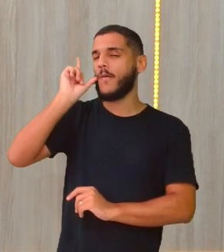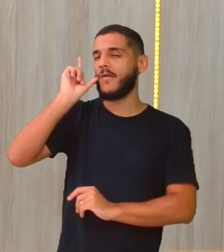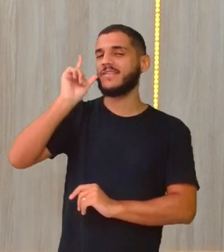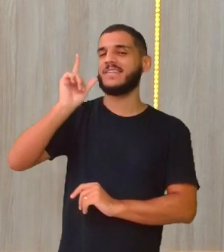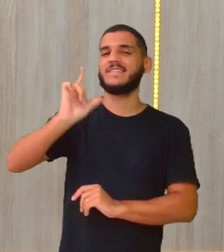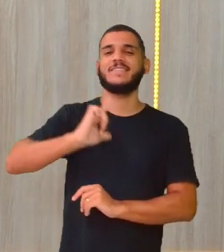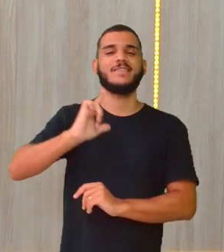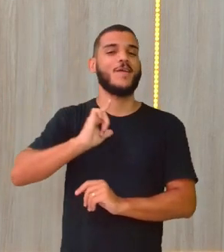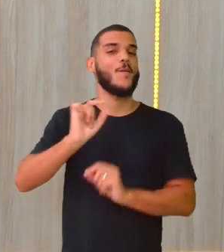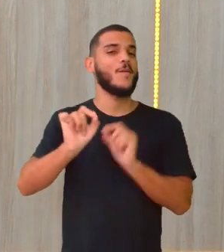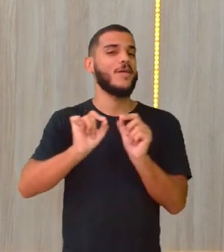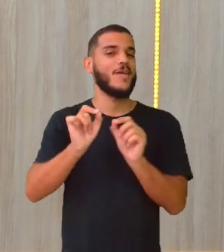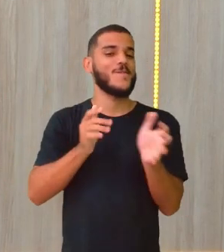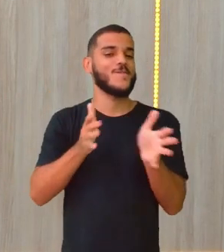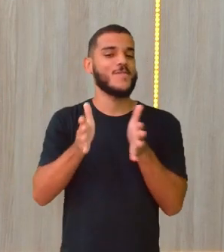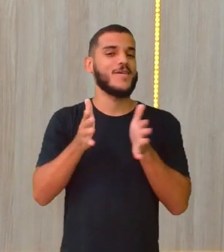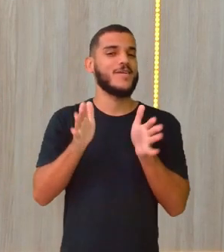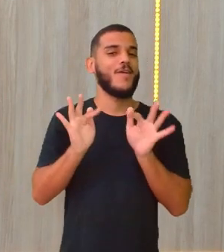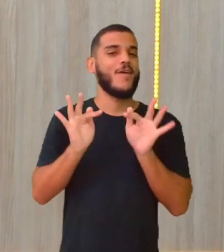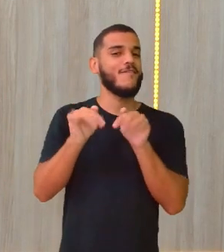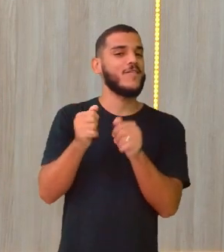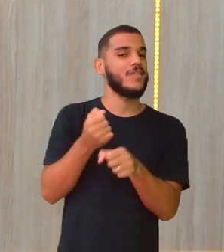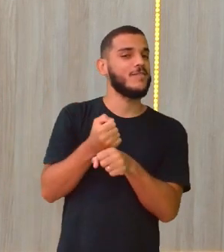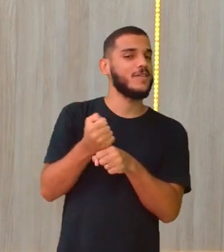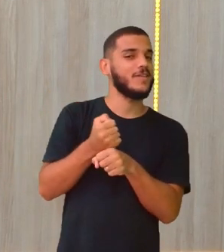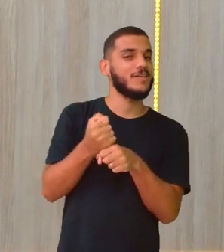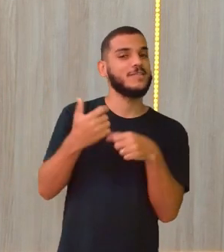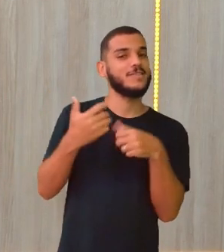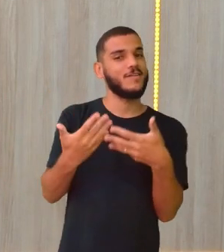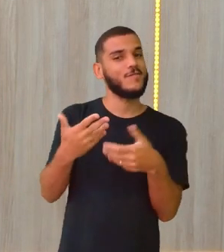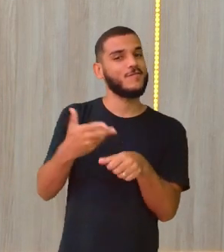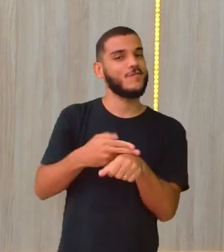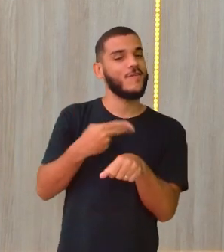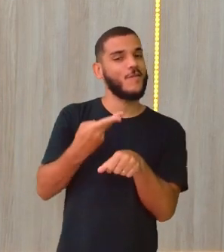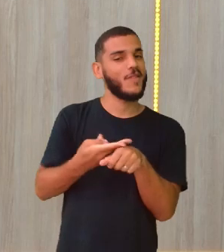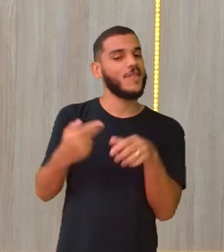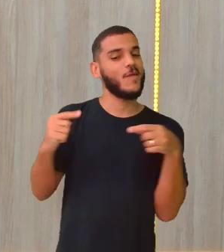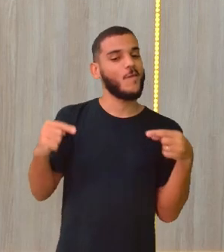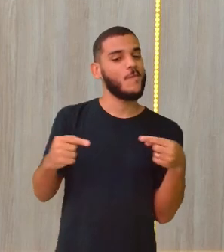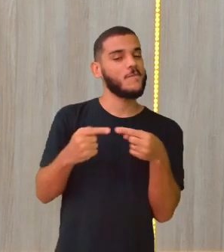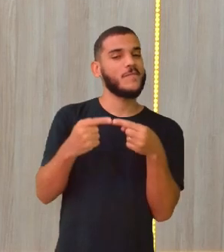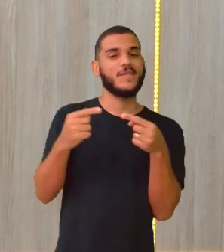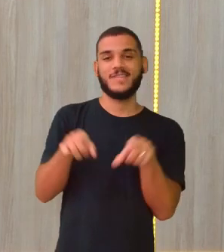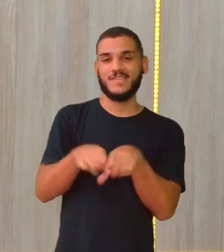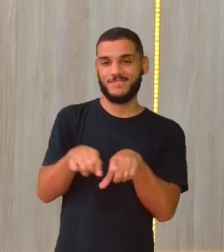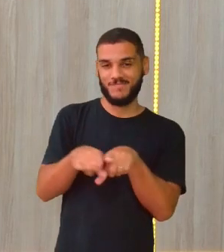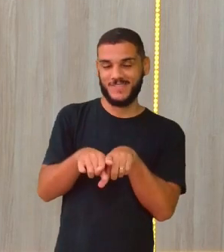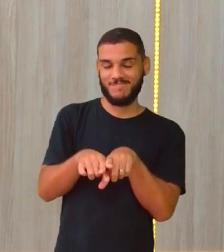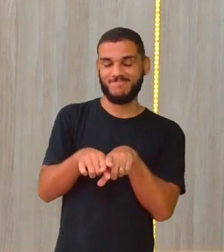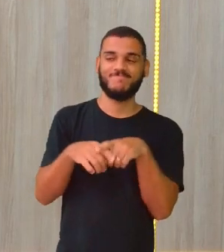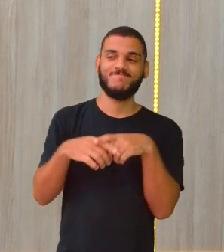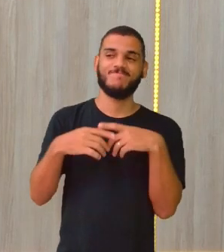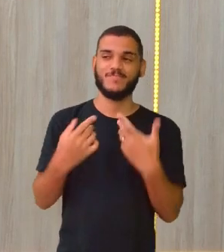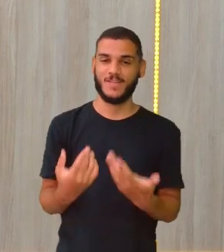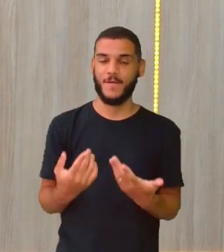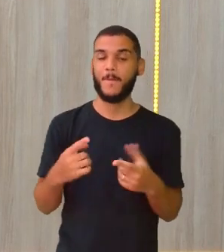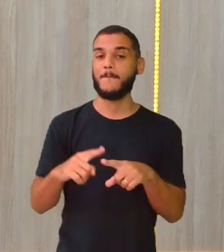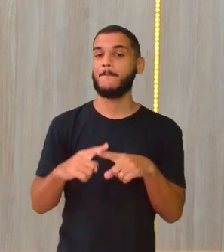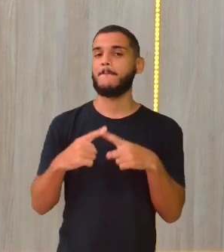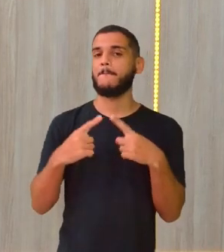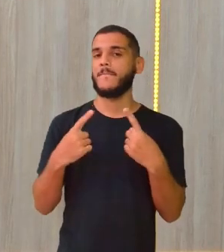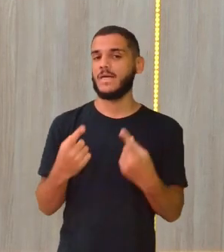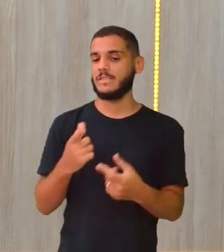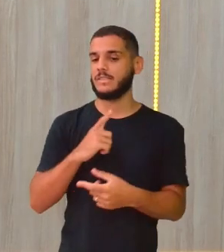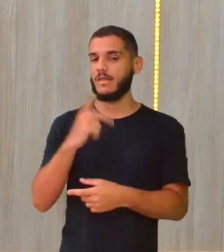de final do ano, professora. Chocolate também tem algo a ver com isso, né? Por que não teria, né? Mas a gente